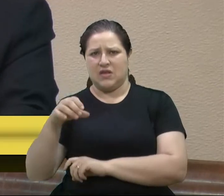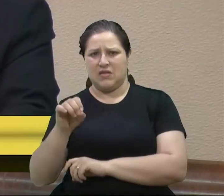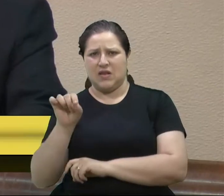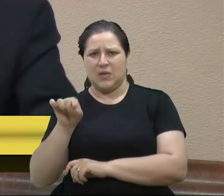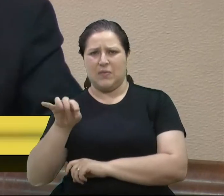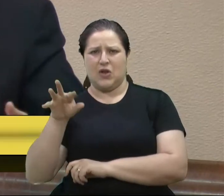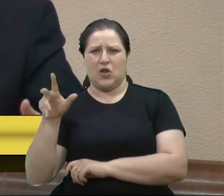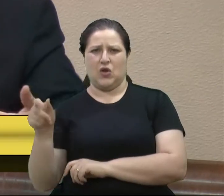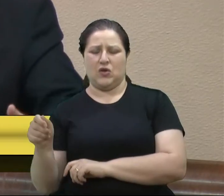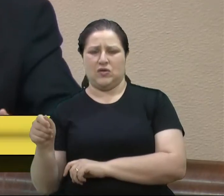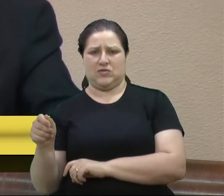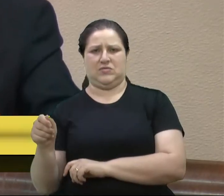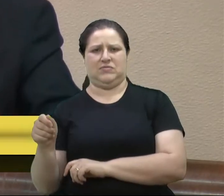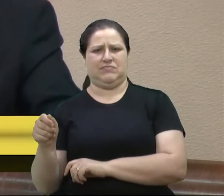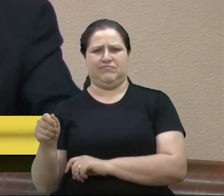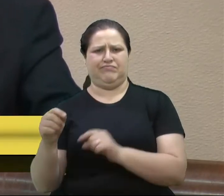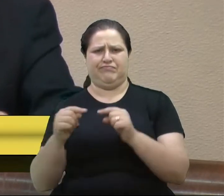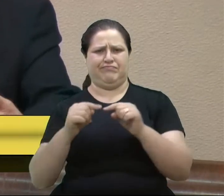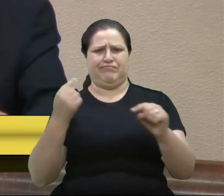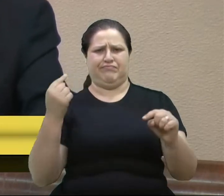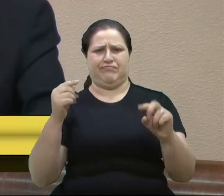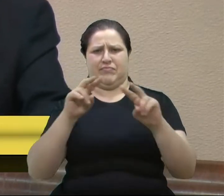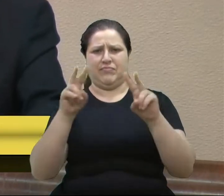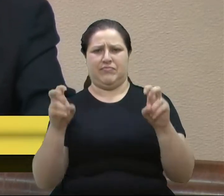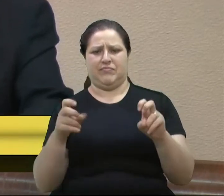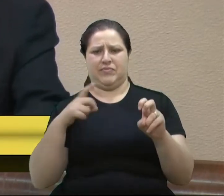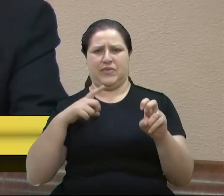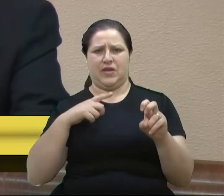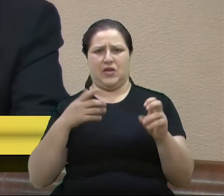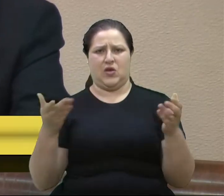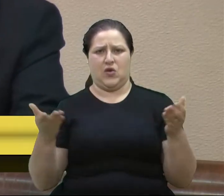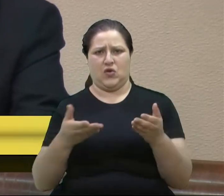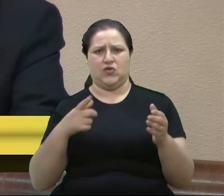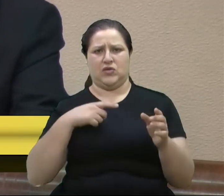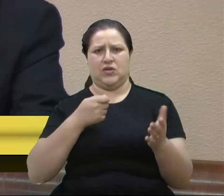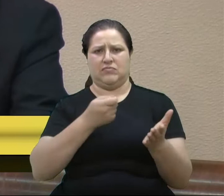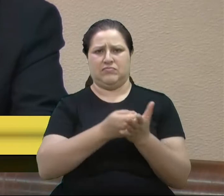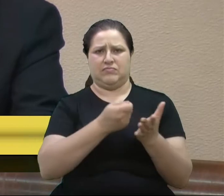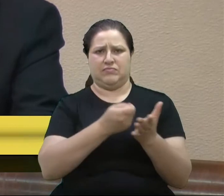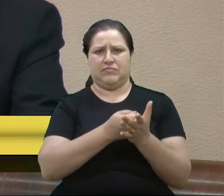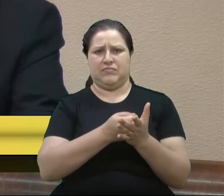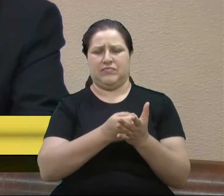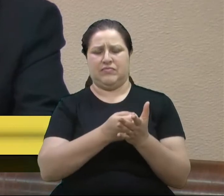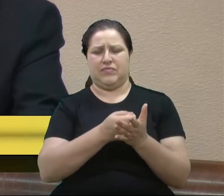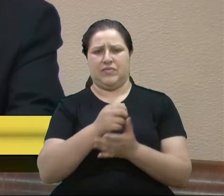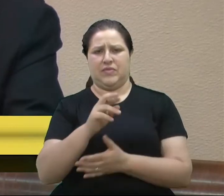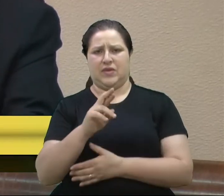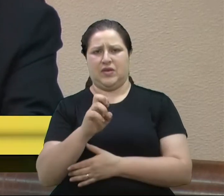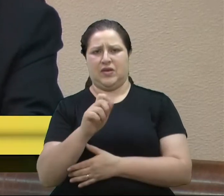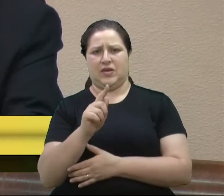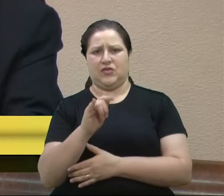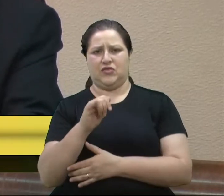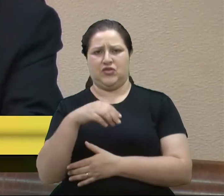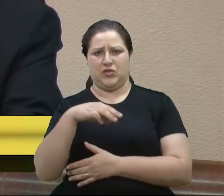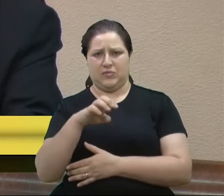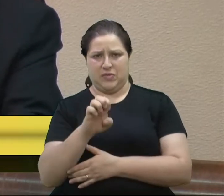envolve hoje a exigência do regime de recuperação fiscal pelo governo federal.